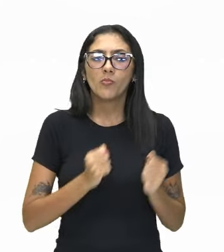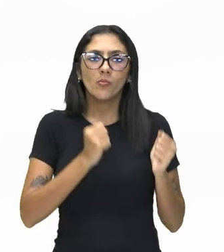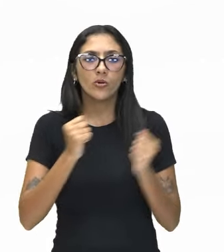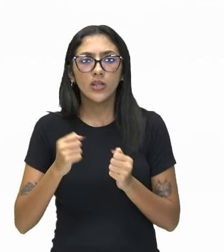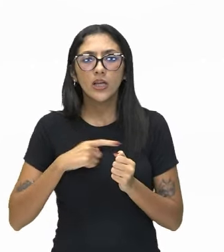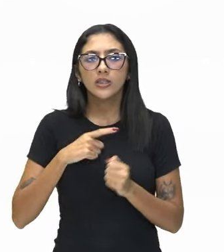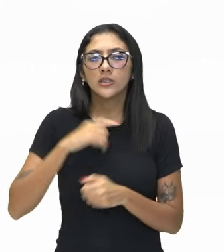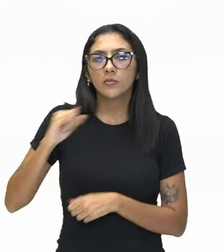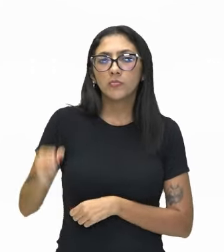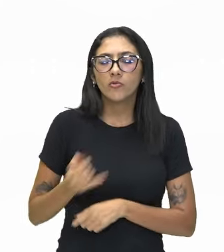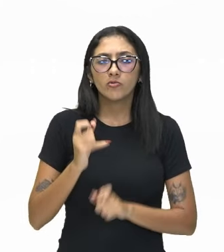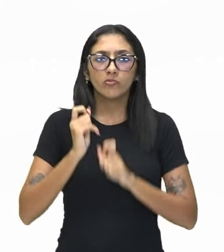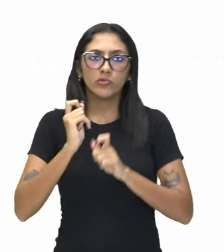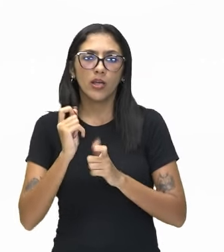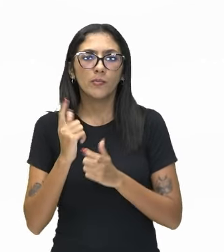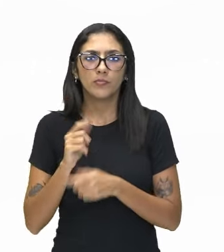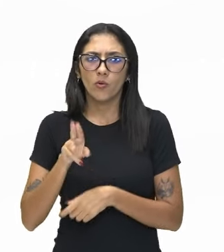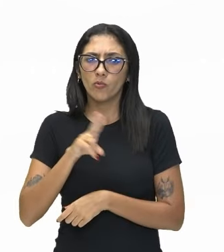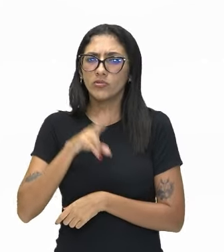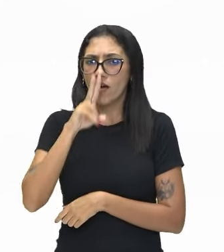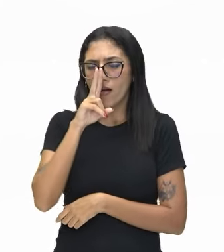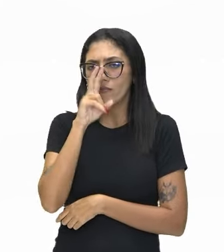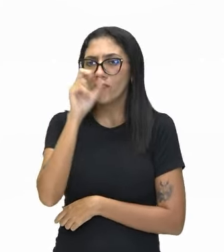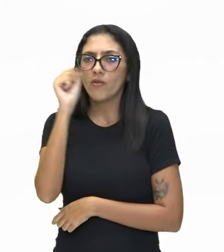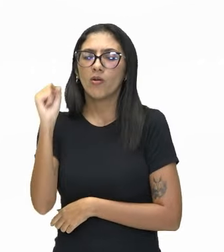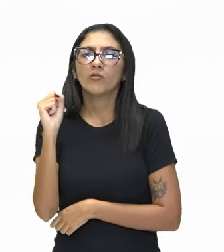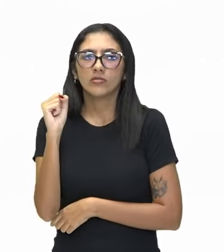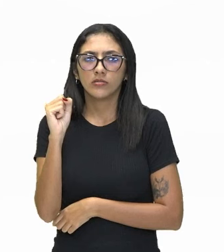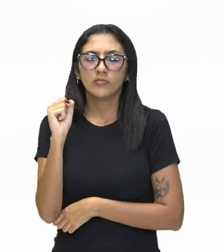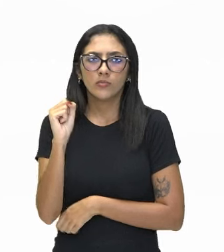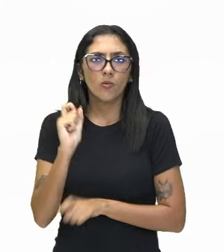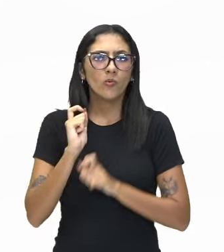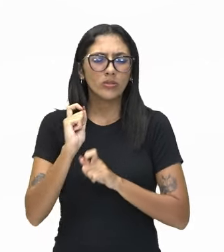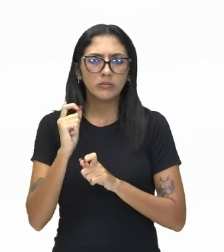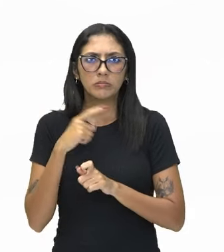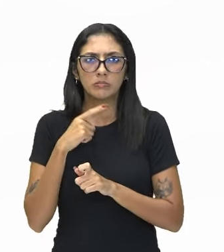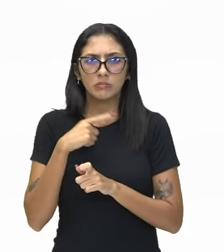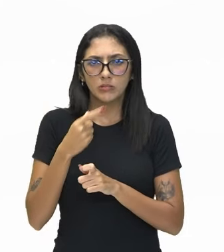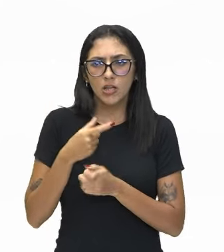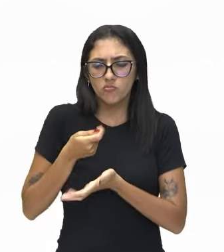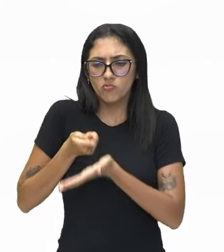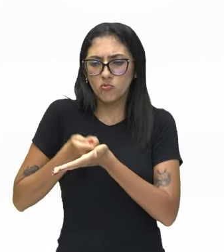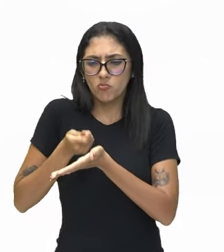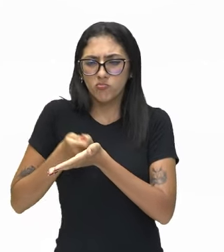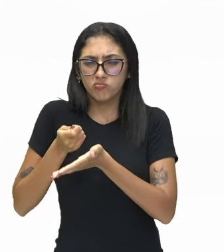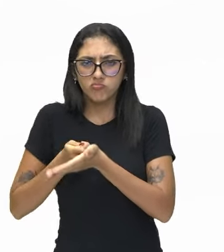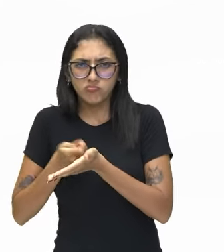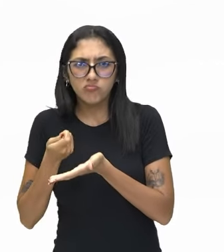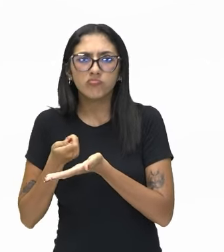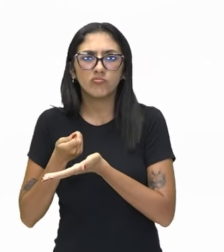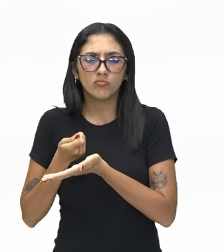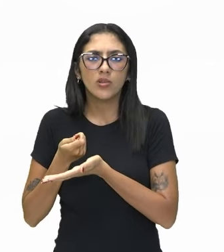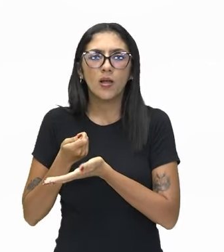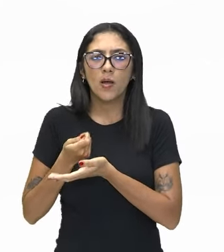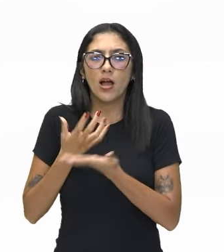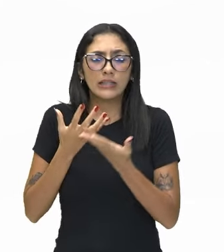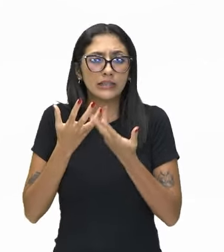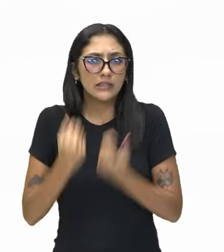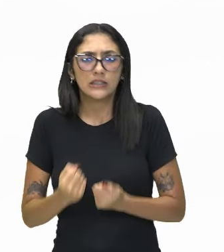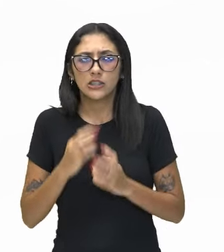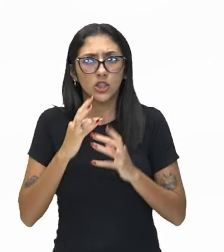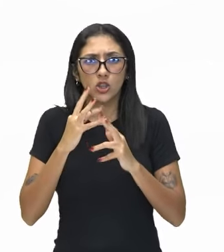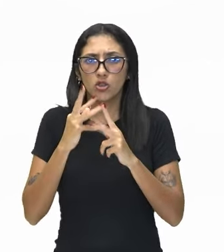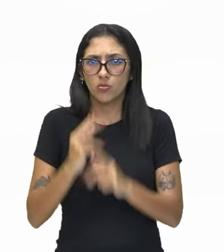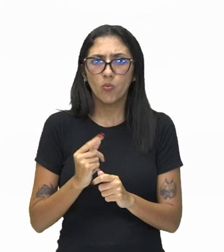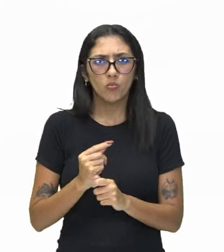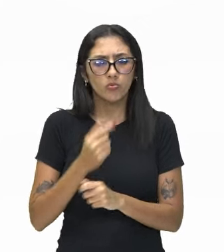da força. Ele vai chamar isso de coação. Eu vou coagir os outros a agirem dentro daquilo que eu quero que